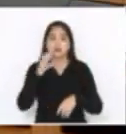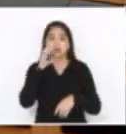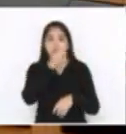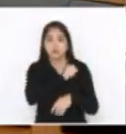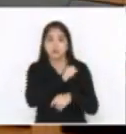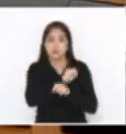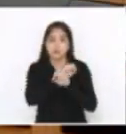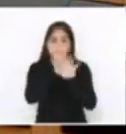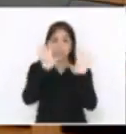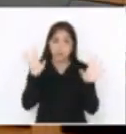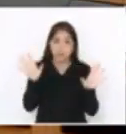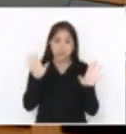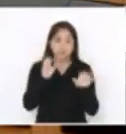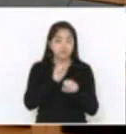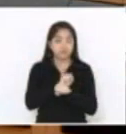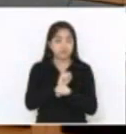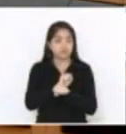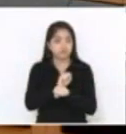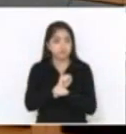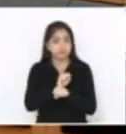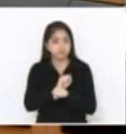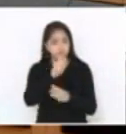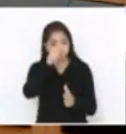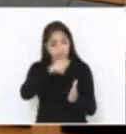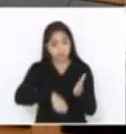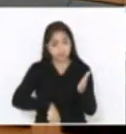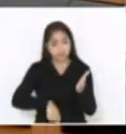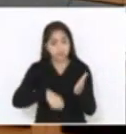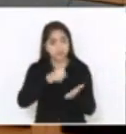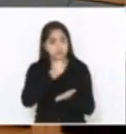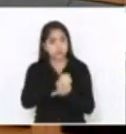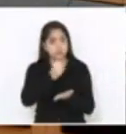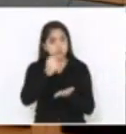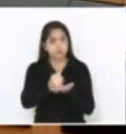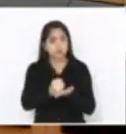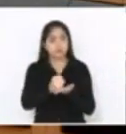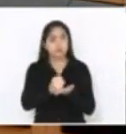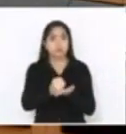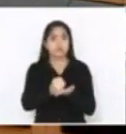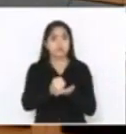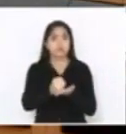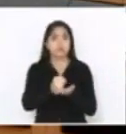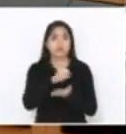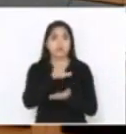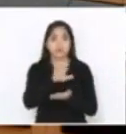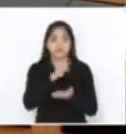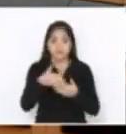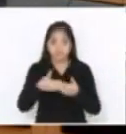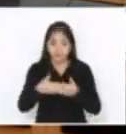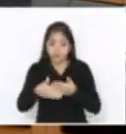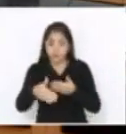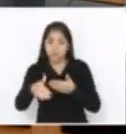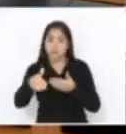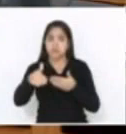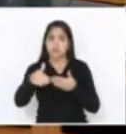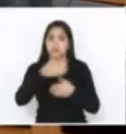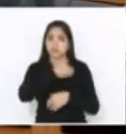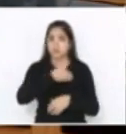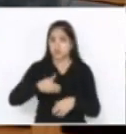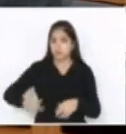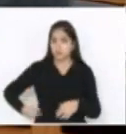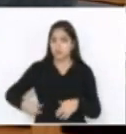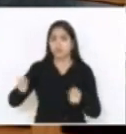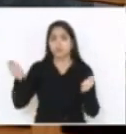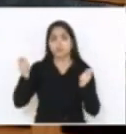claro, aguardando a assinatura desse contrato, mas que, a partir daí, sim, o governo possa